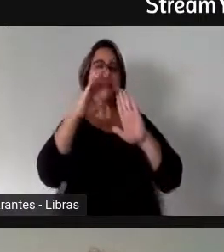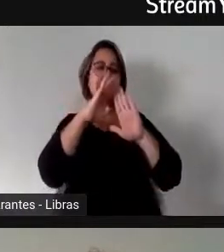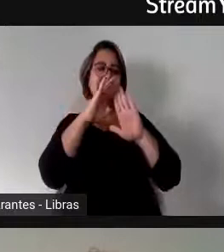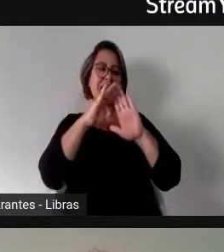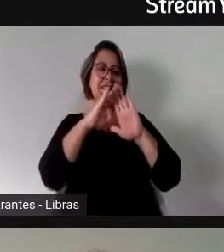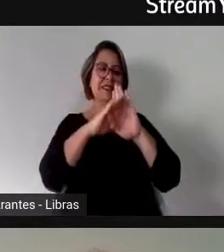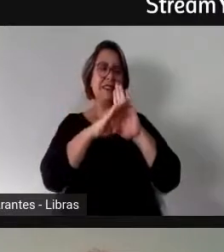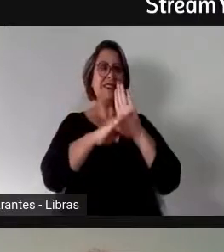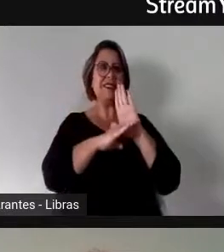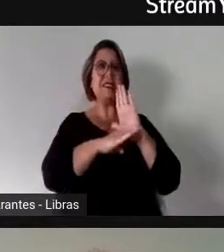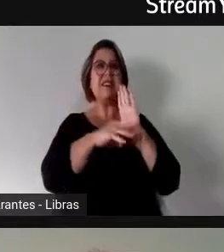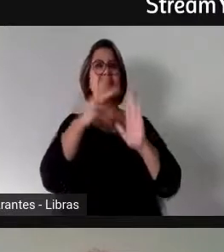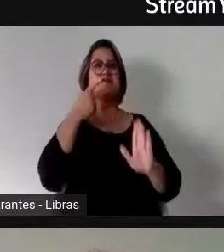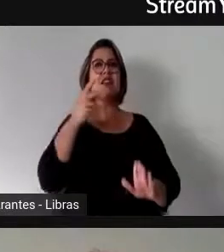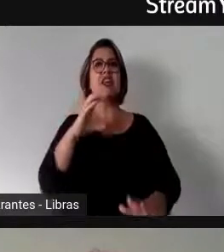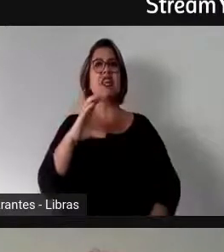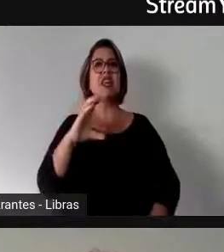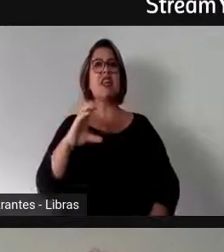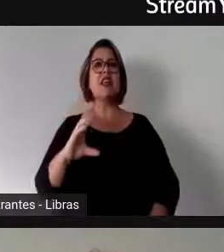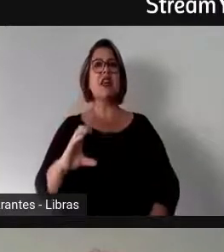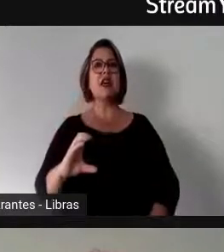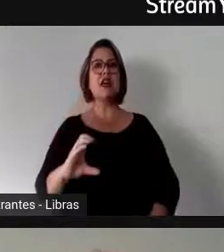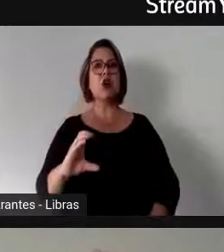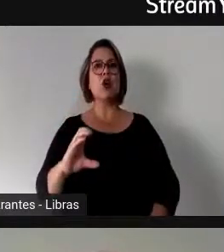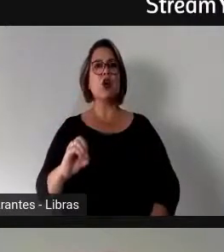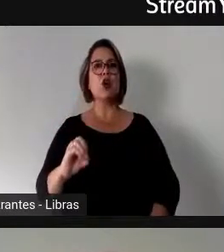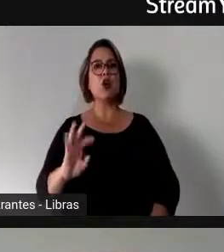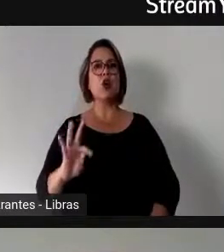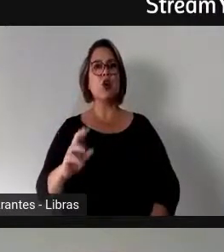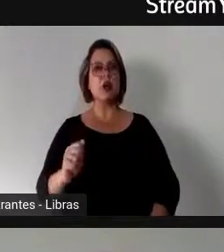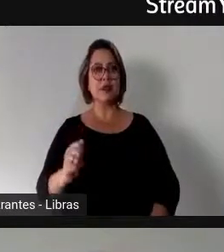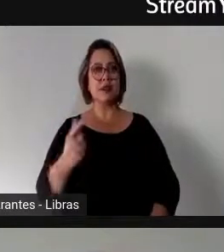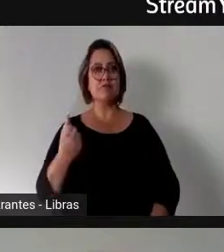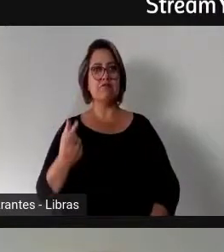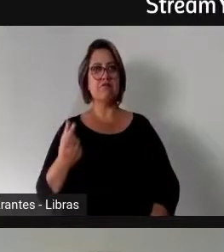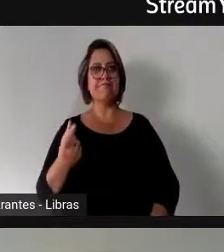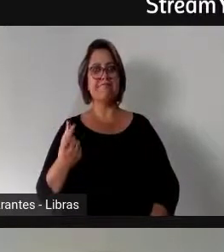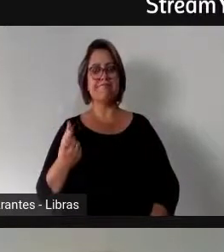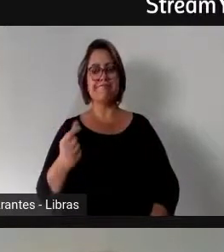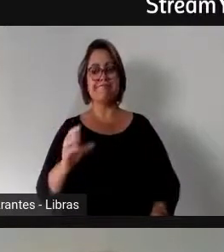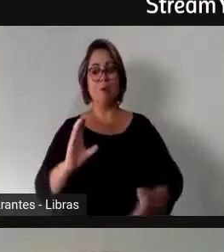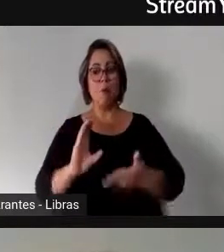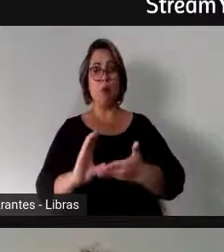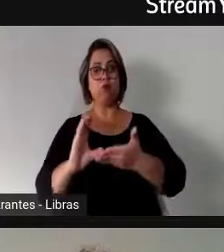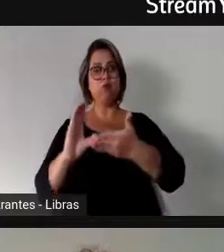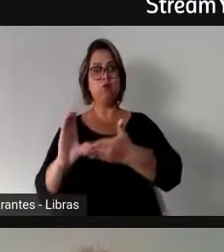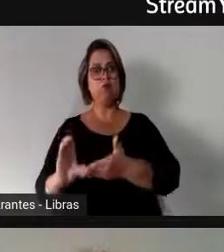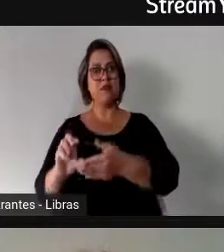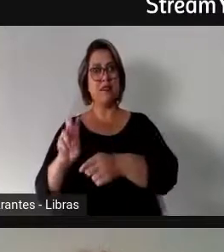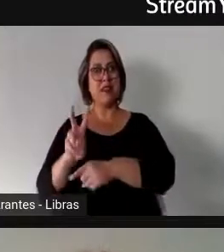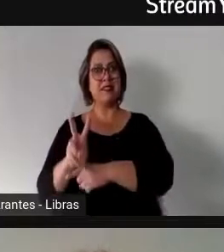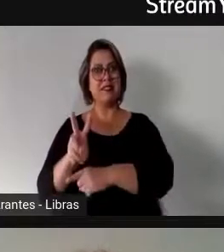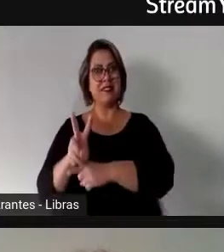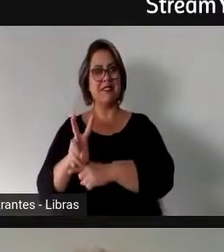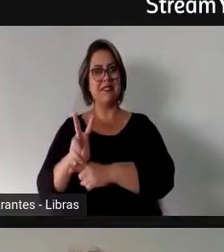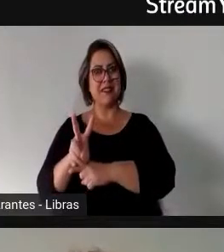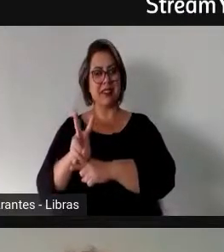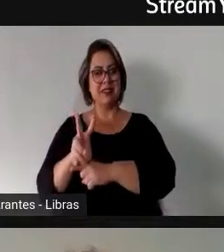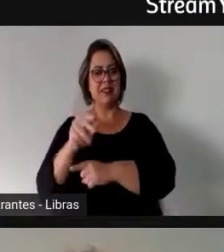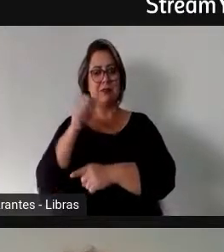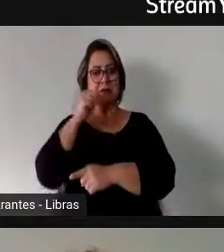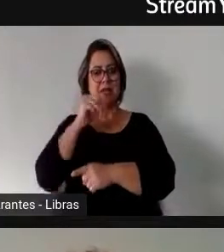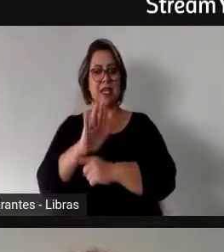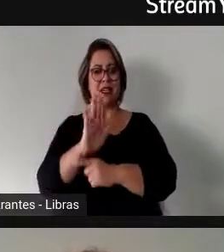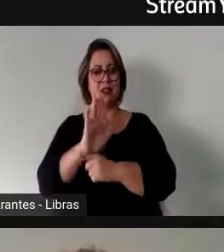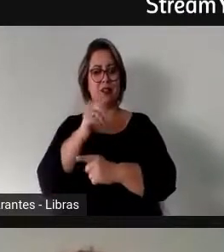a cota de recursos para aplicar na campanha das mulheres e, principalmente, que a cota para o